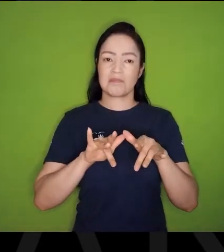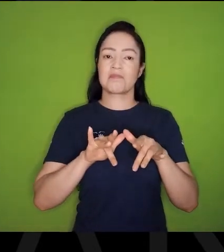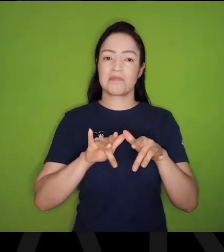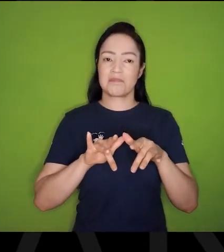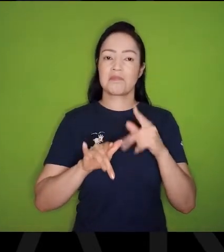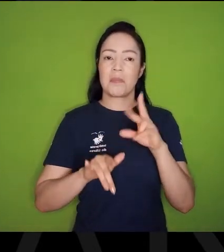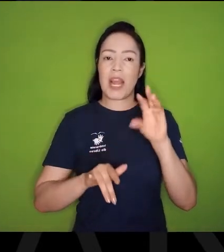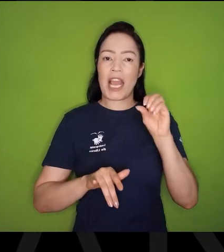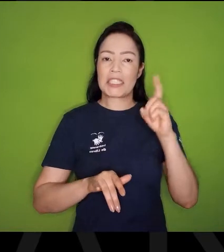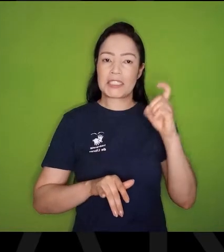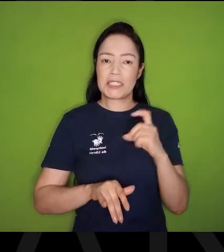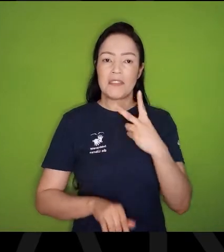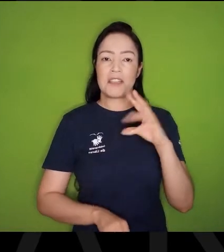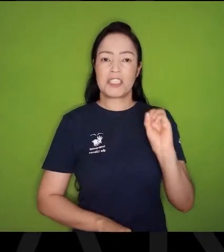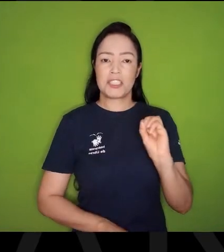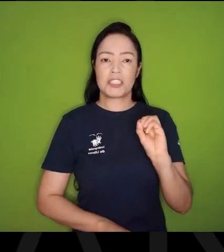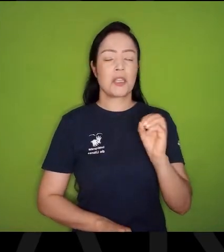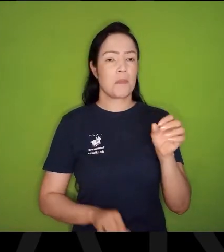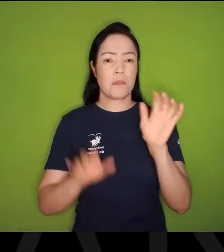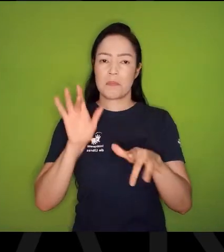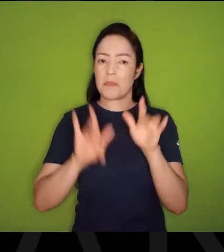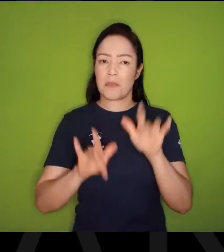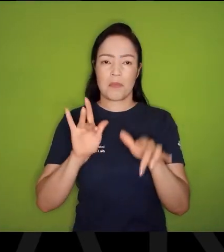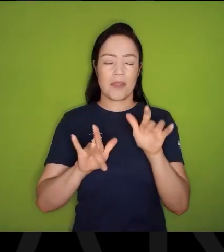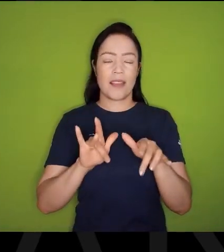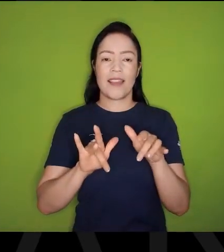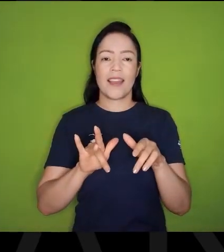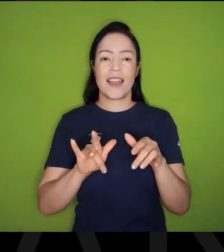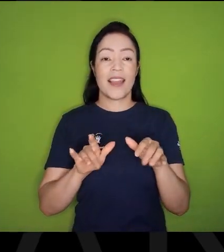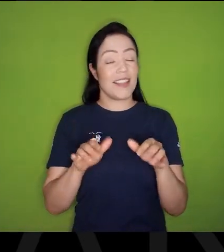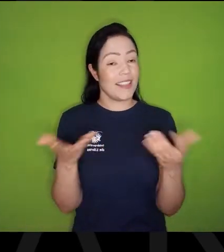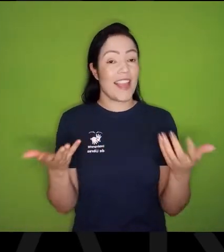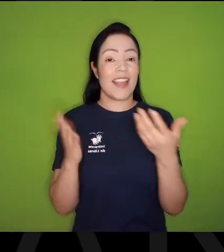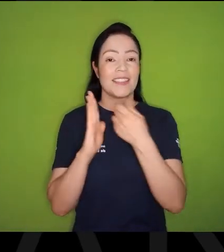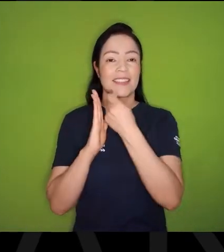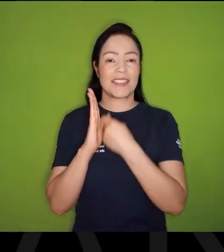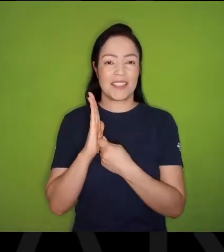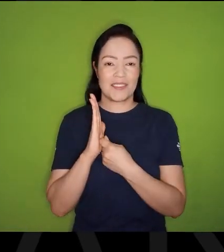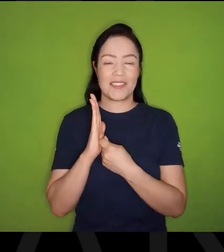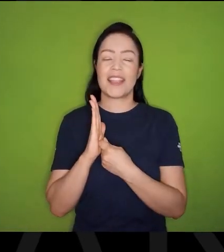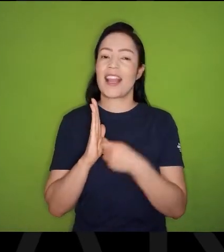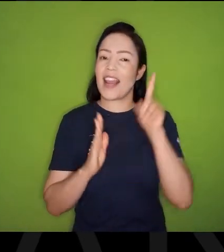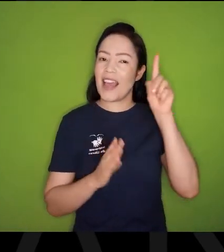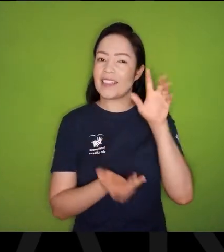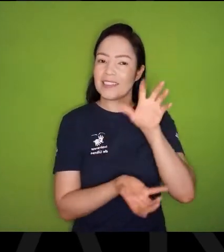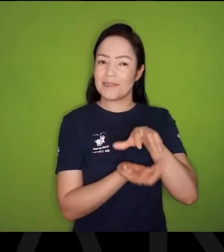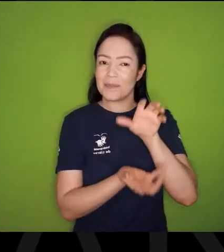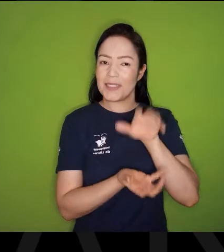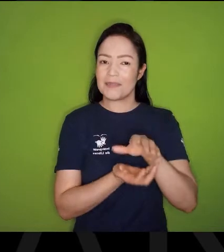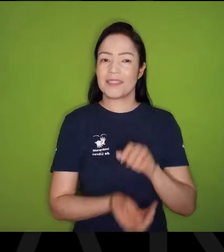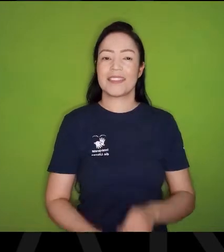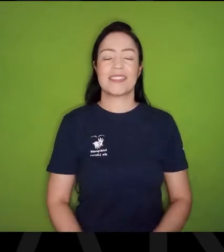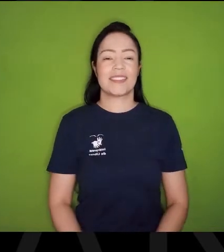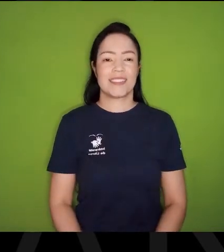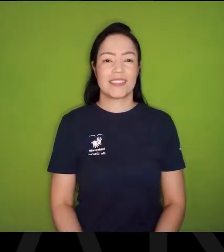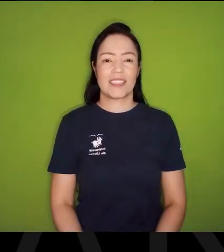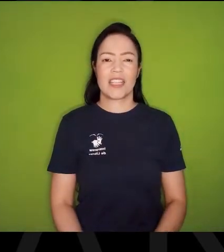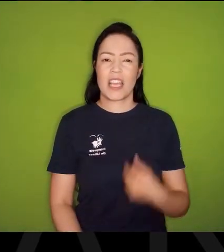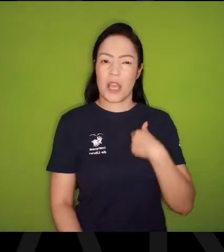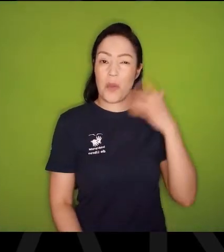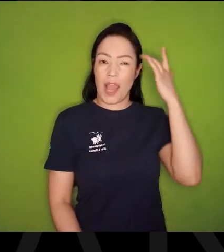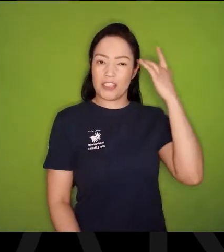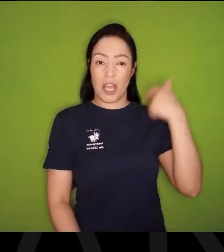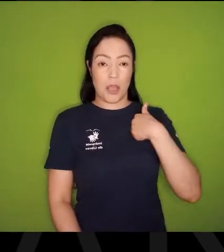20, Para escrever ali, No bairro de Água Fria, Bairro da periferia do Recife, Me achando um